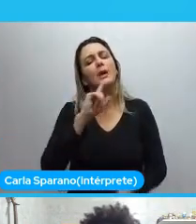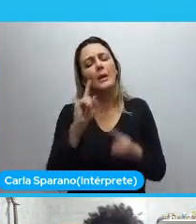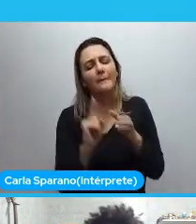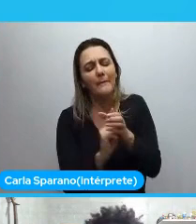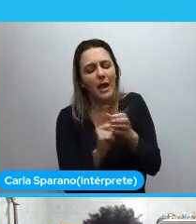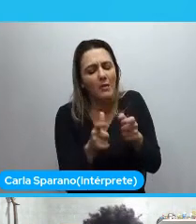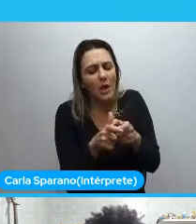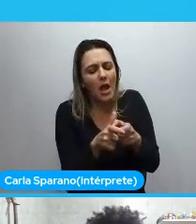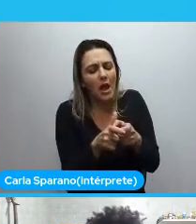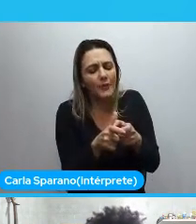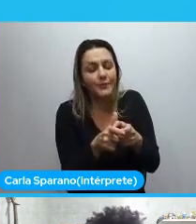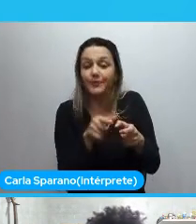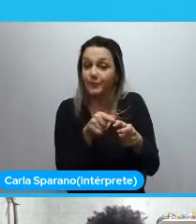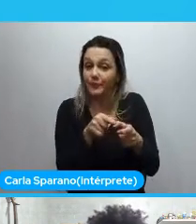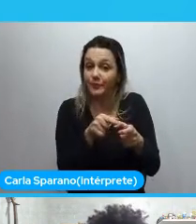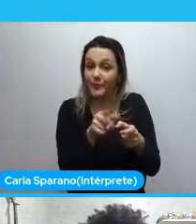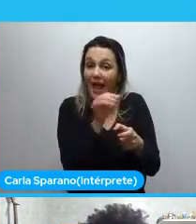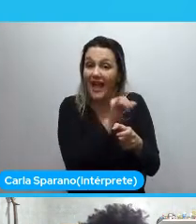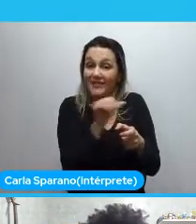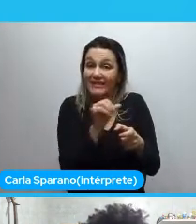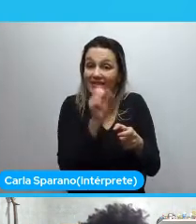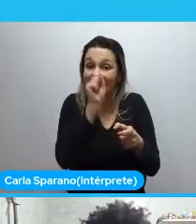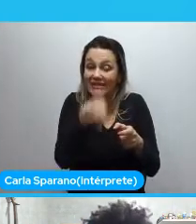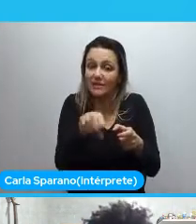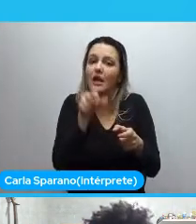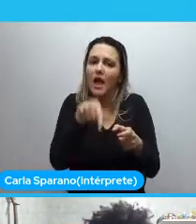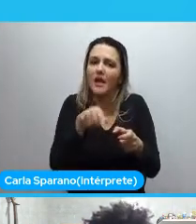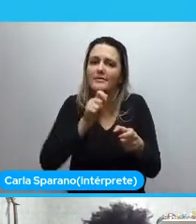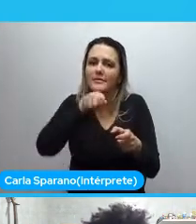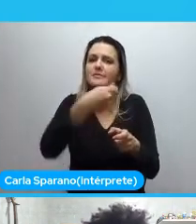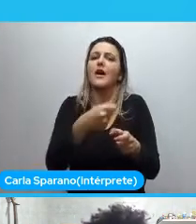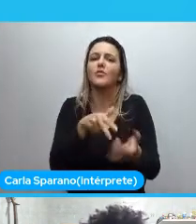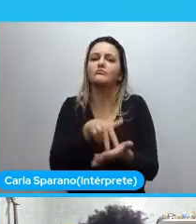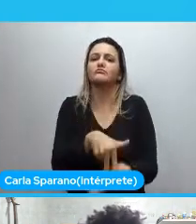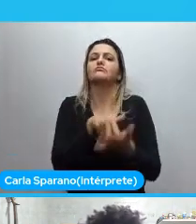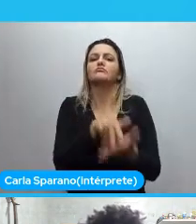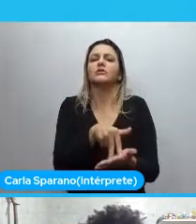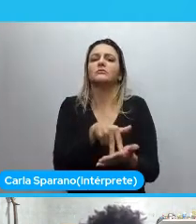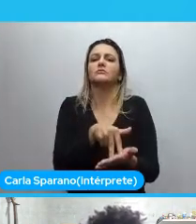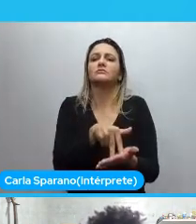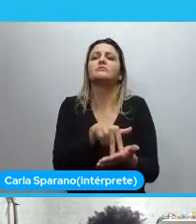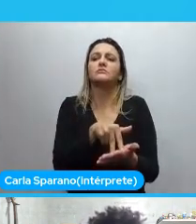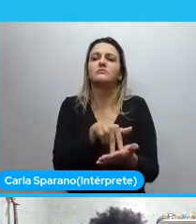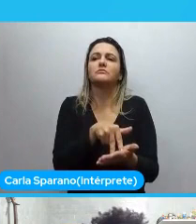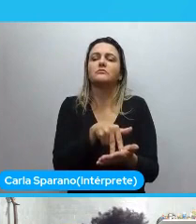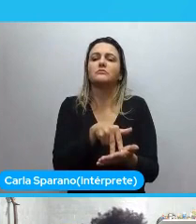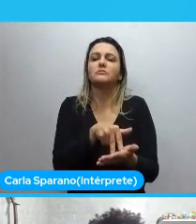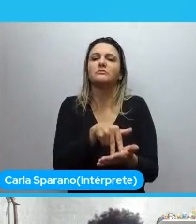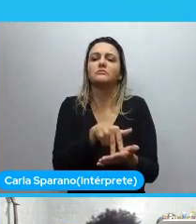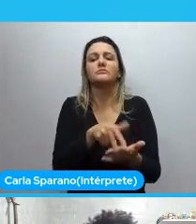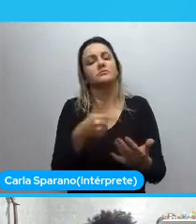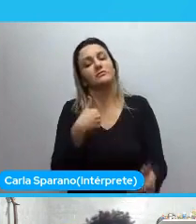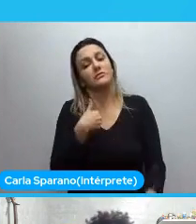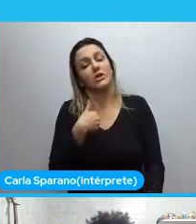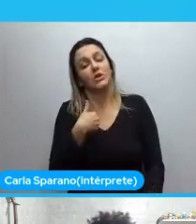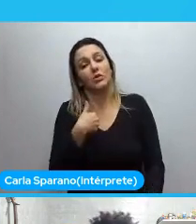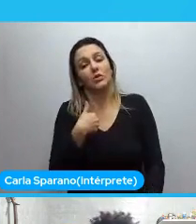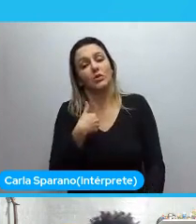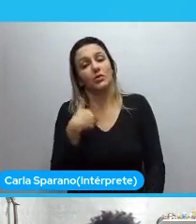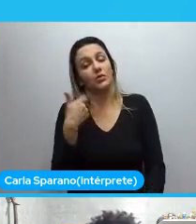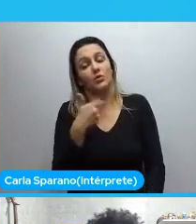sim. É um ato de resistência. Eu acho que a gente pode começar. A partir desse ponto. E aí. Eu não tenho. Como.